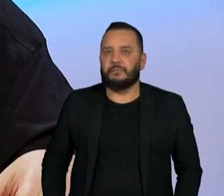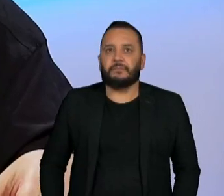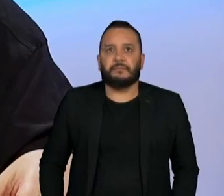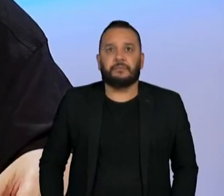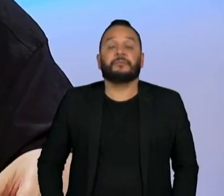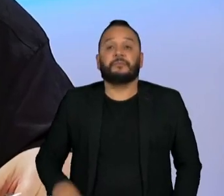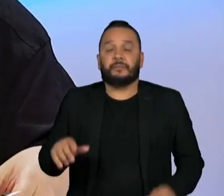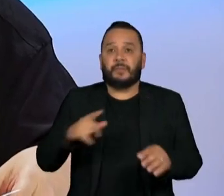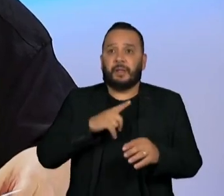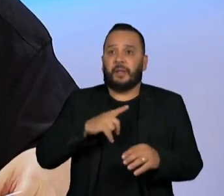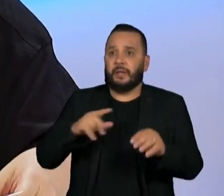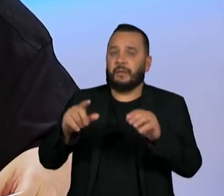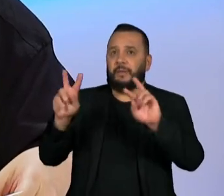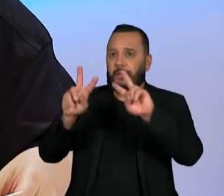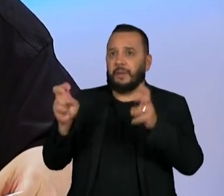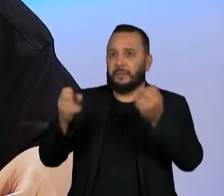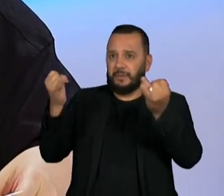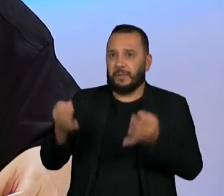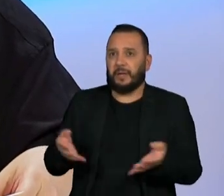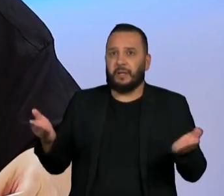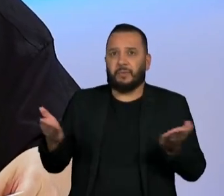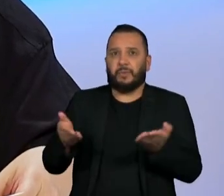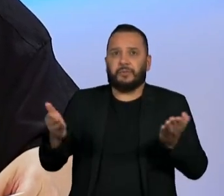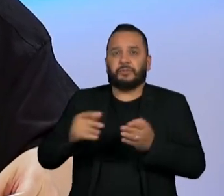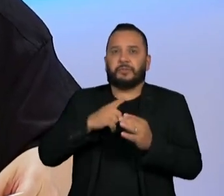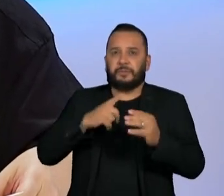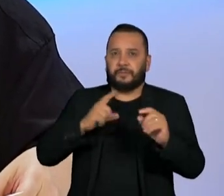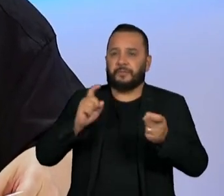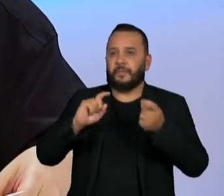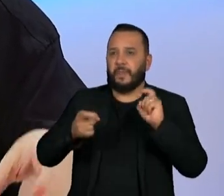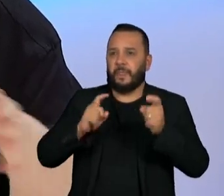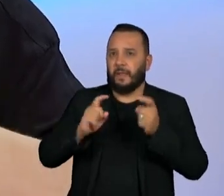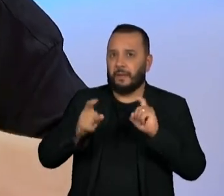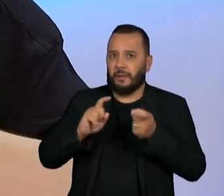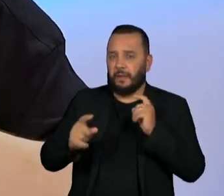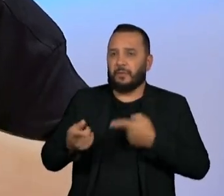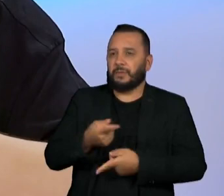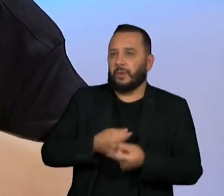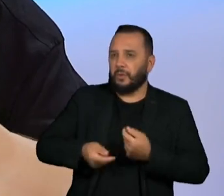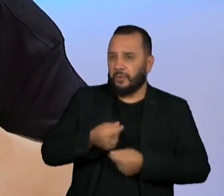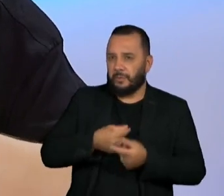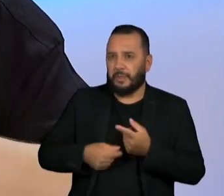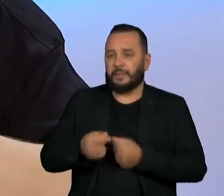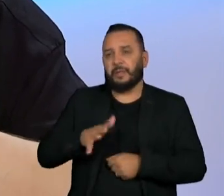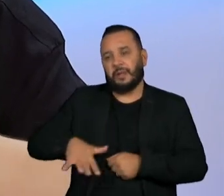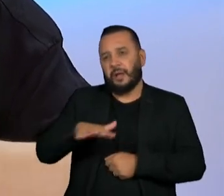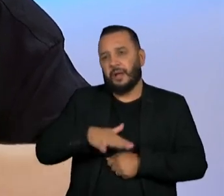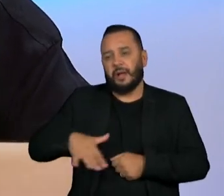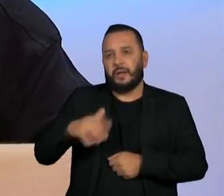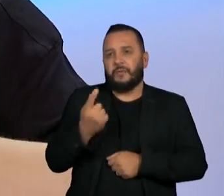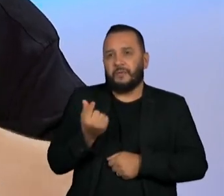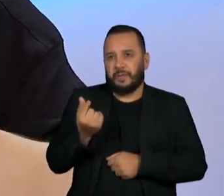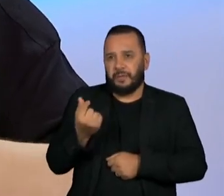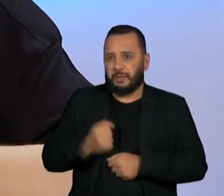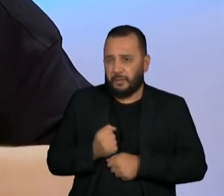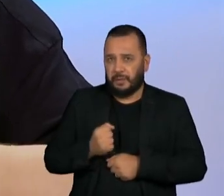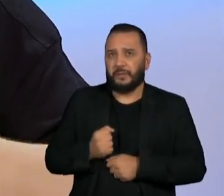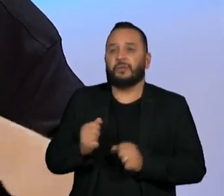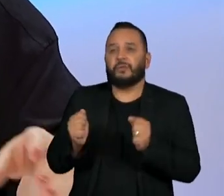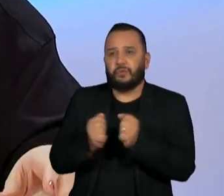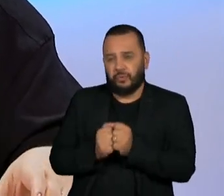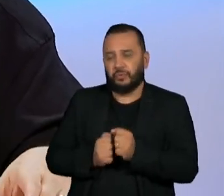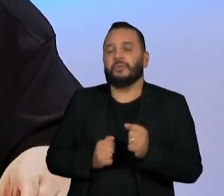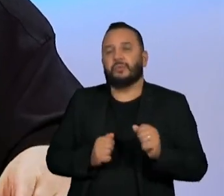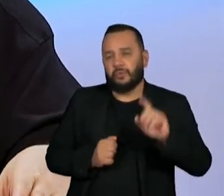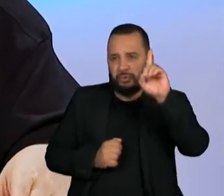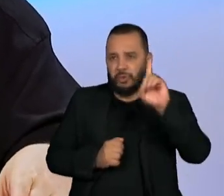Sendo muito falada, inclusive hoje teve a reunião dos economistas do mercado financeiro com diretores do Banco